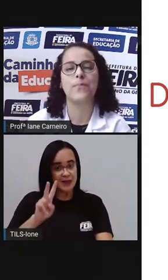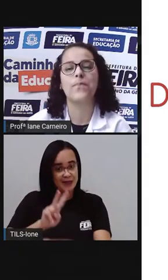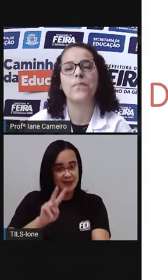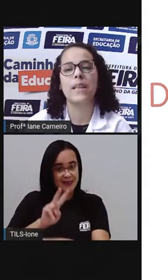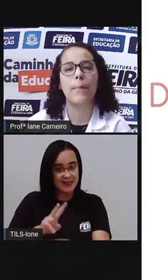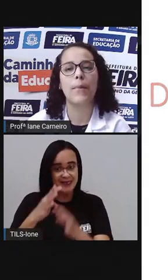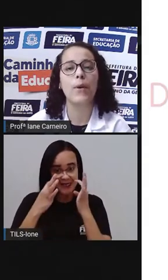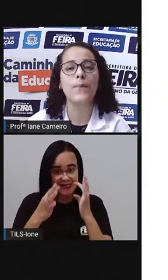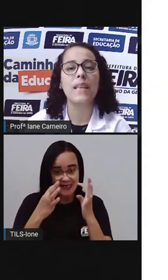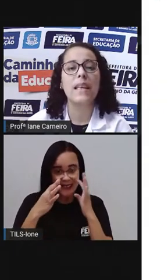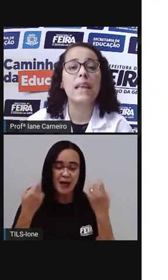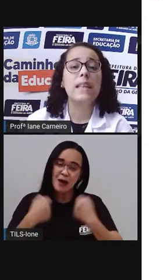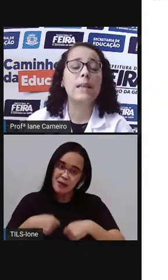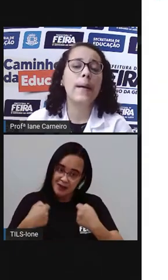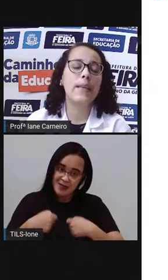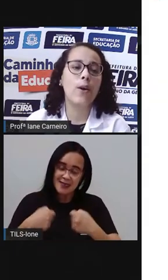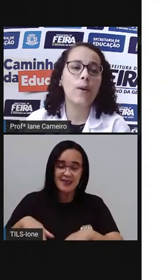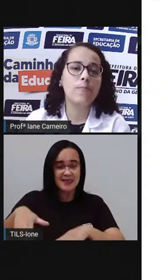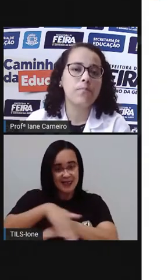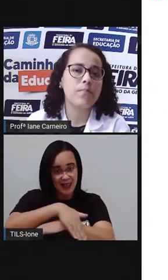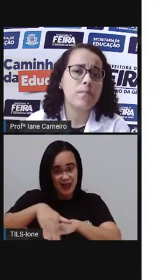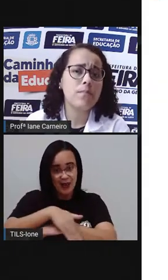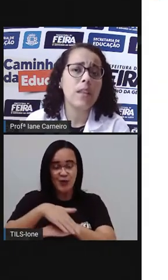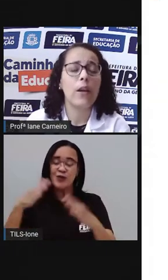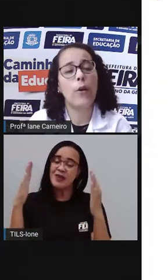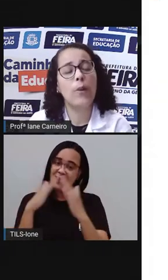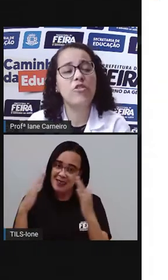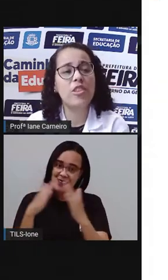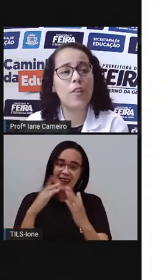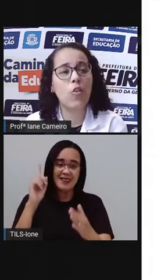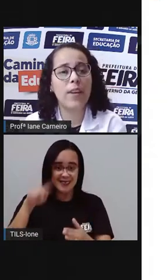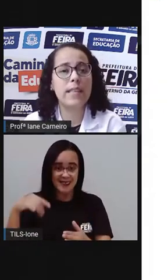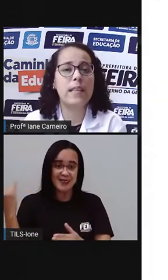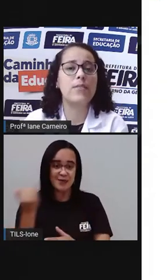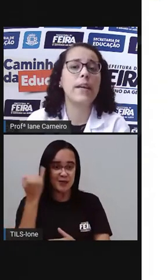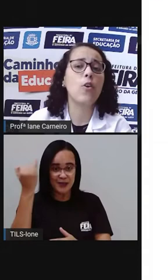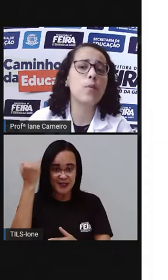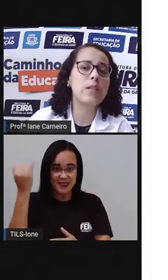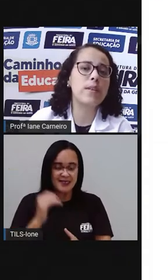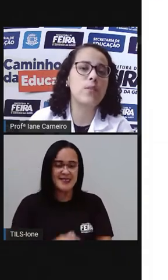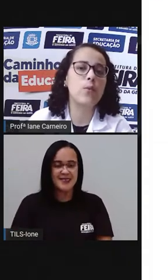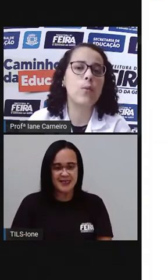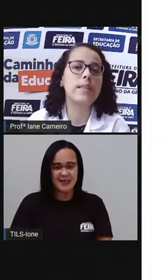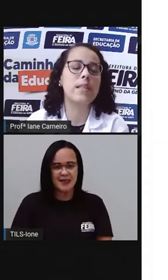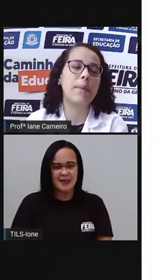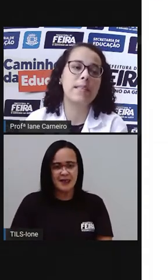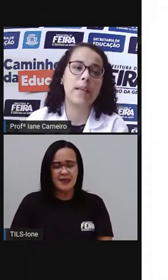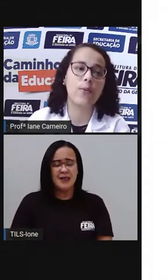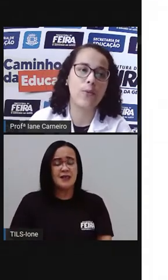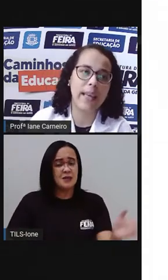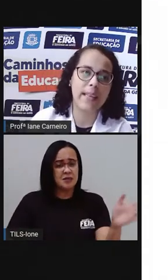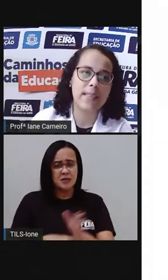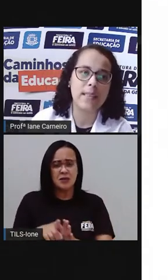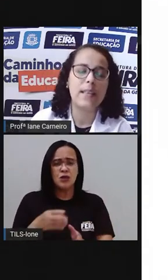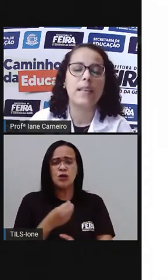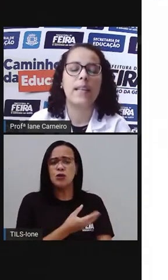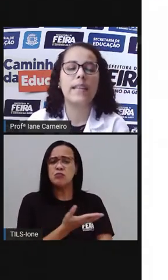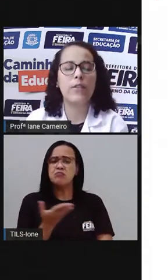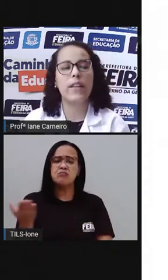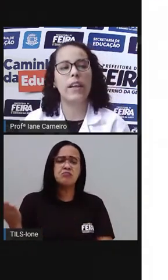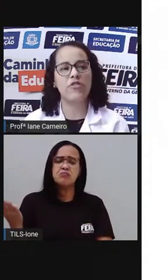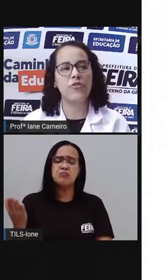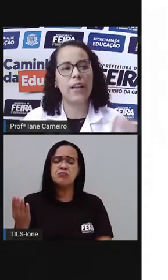rua. Bom? Então, aí, a gente estava conversando. Como são as ruas que Marcelo conhece?